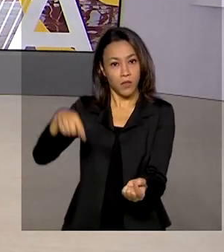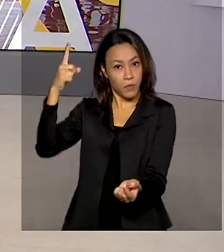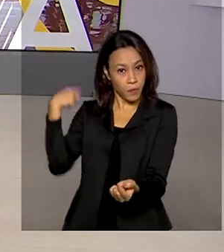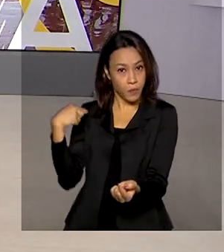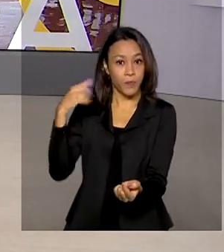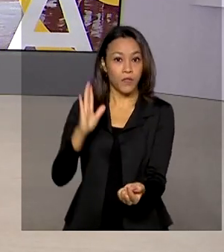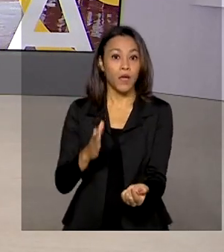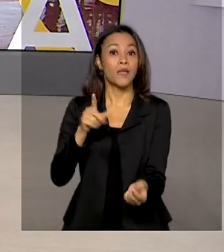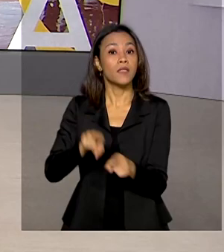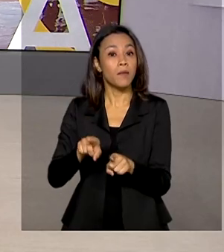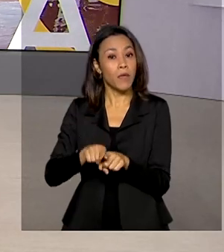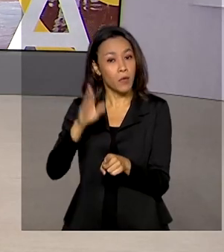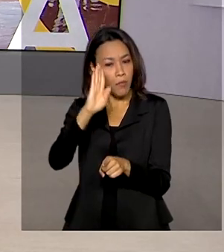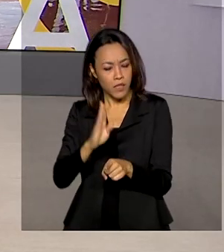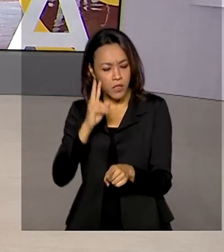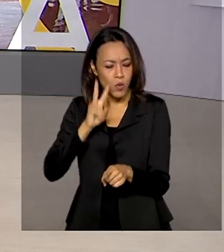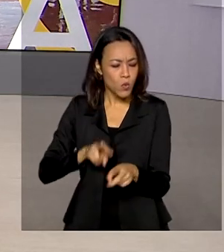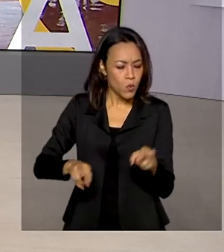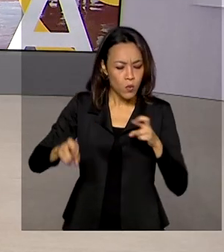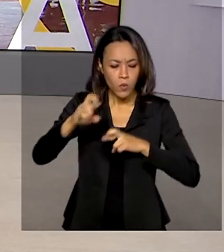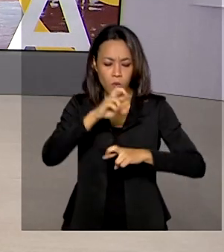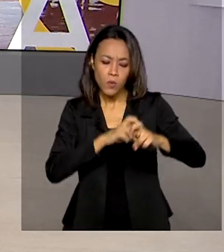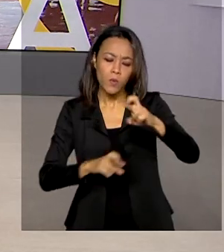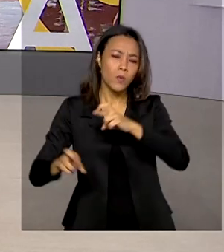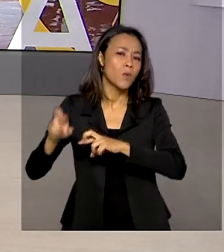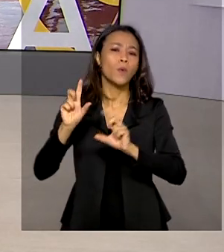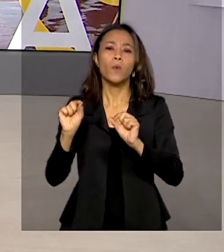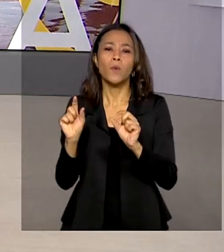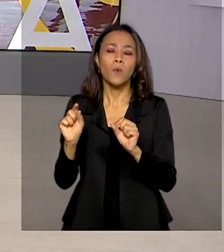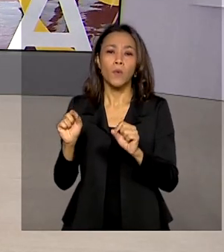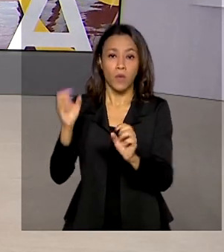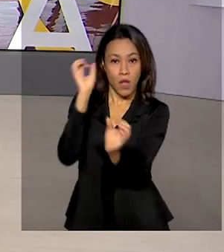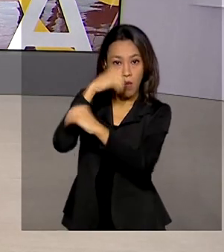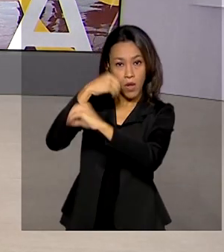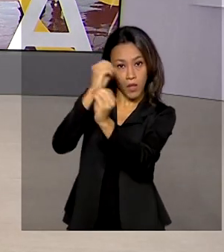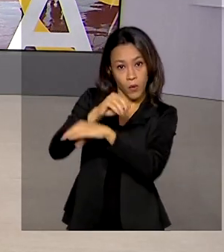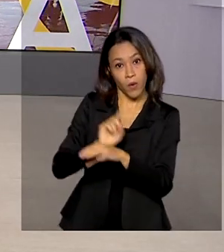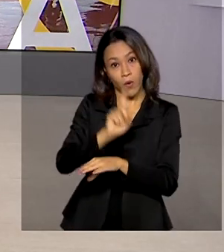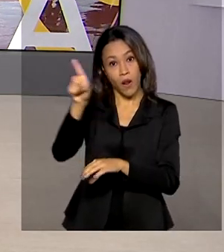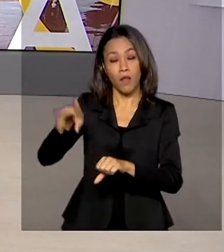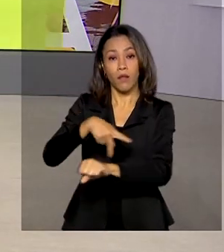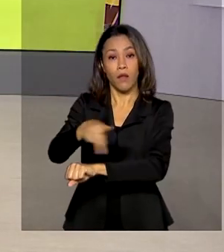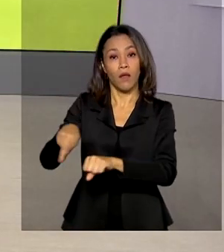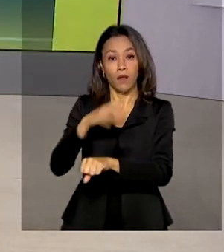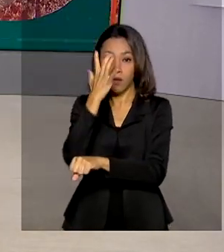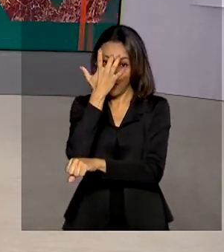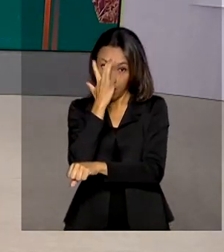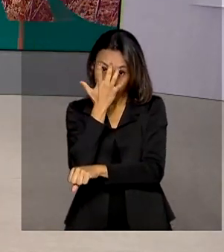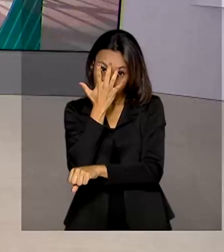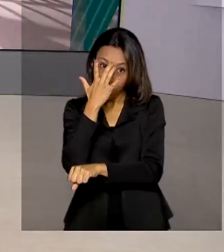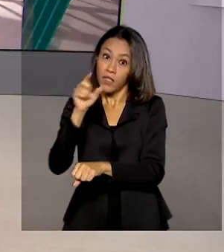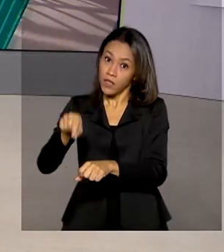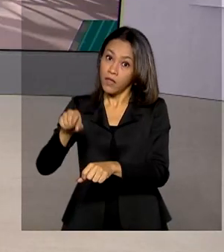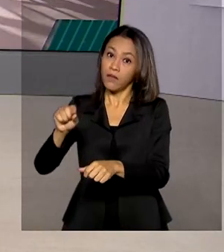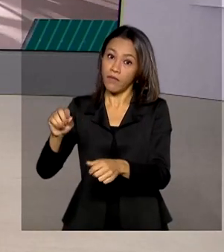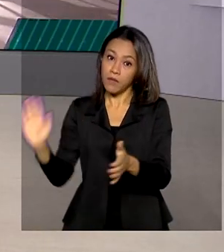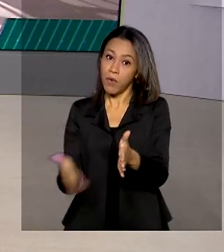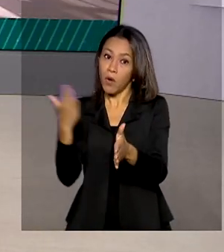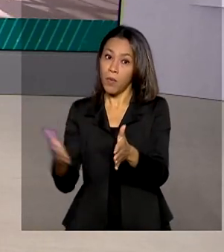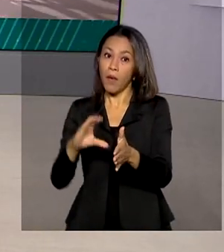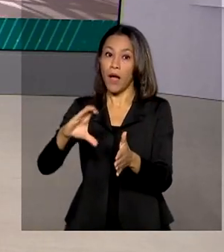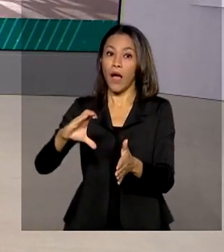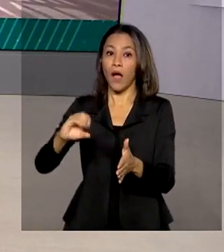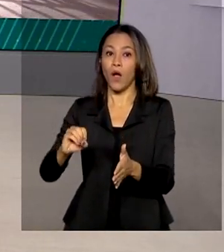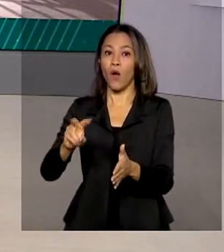iniciou as inspeções técnicas no laboratório indiano que produz a vacina Covaxin. A vacinação dos brasileiros contra a Covid